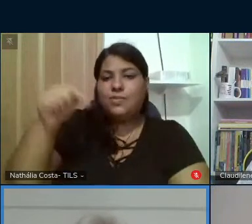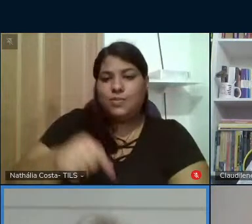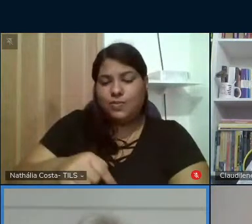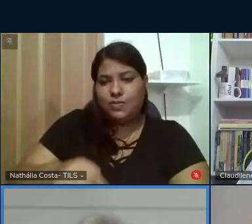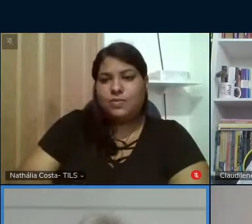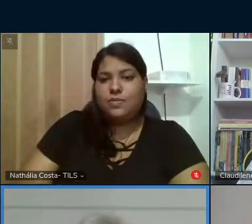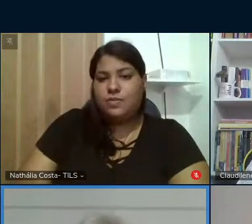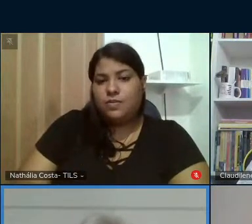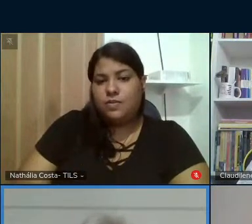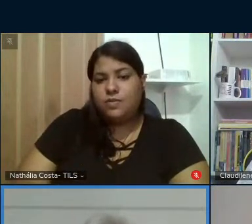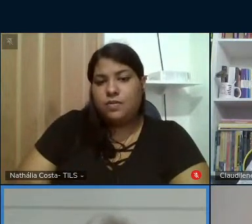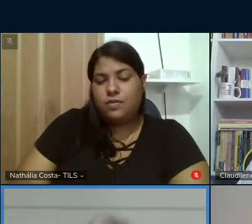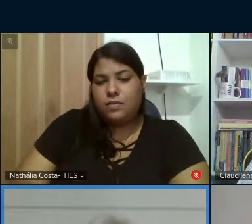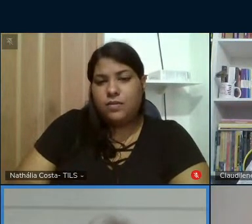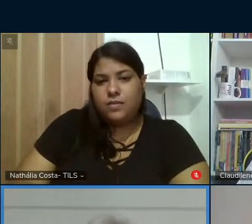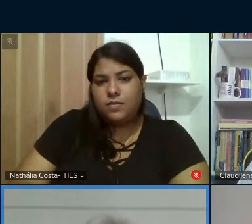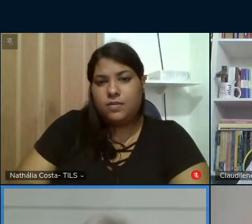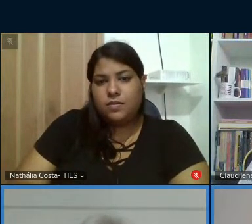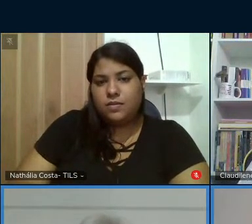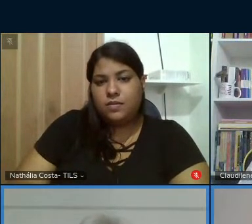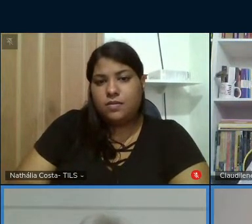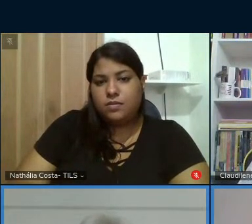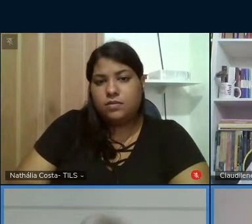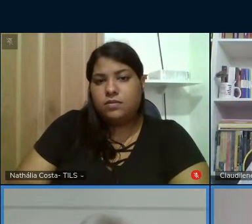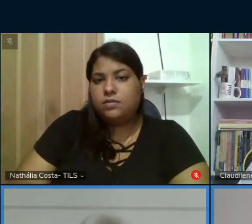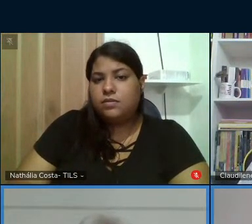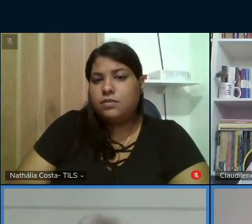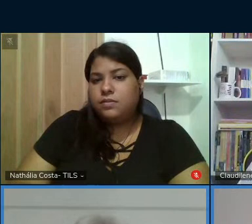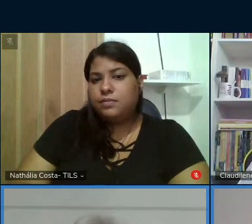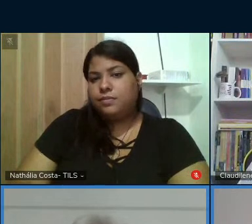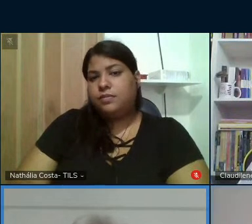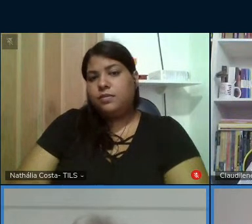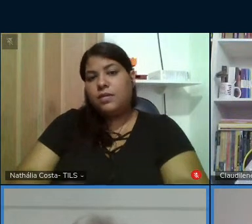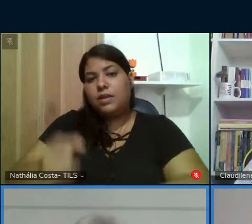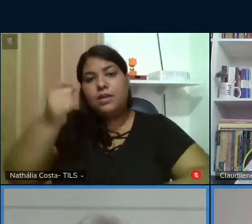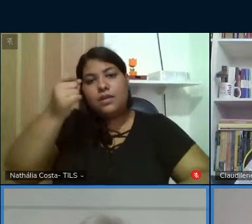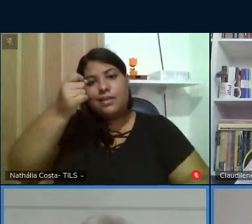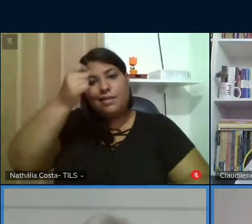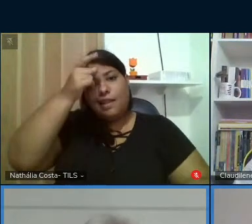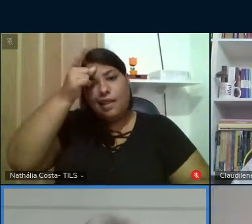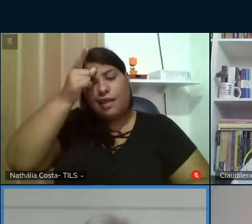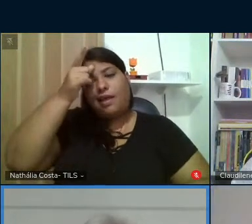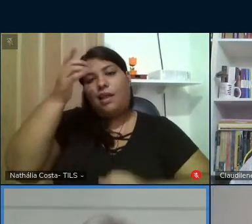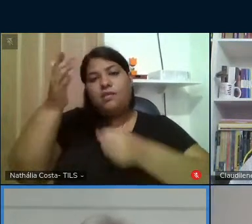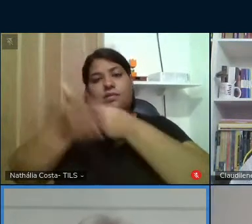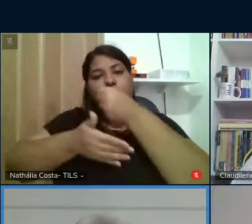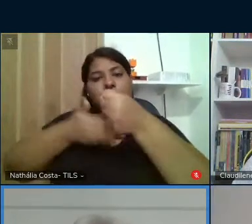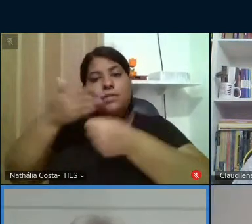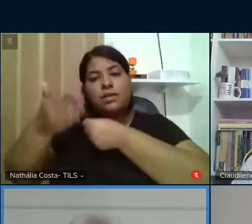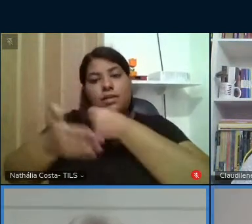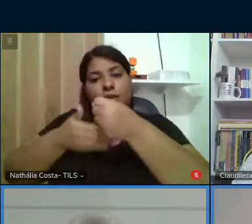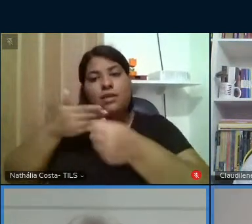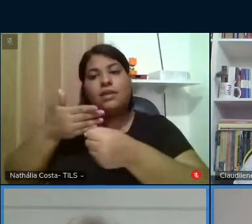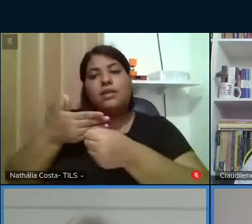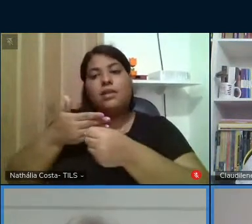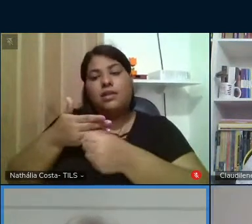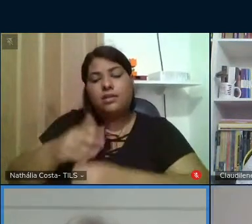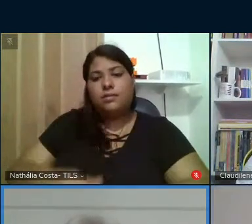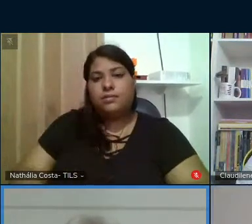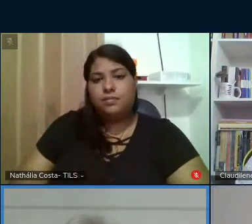em torno de ideias de princípios de fundamentos de diretrizes